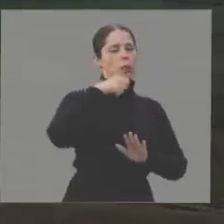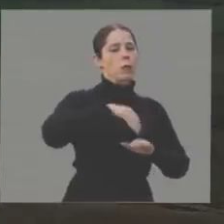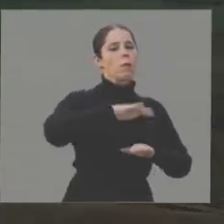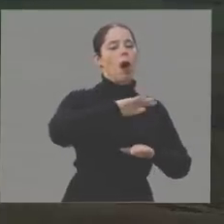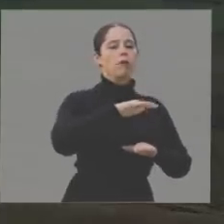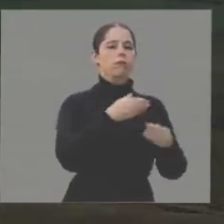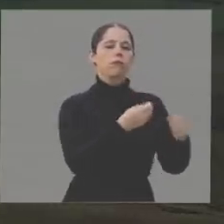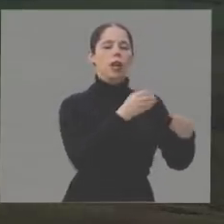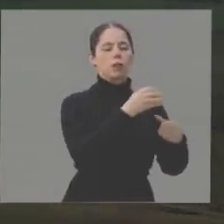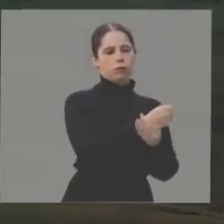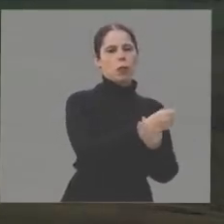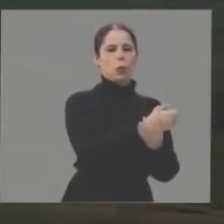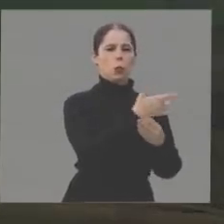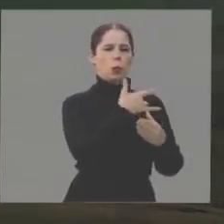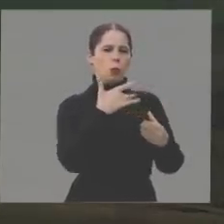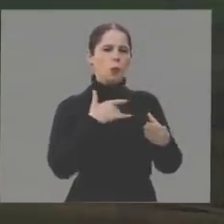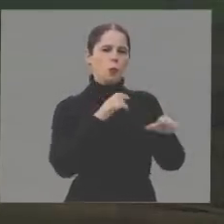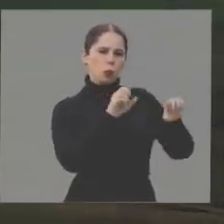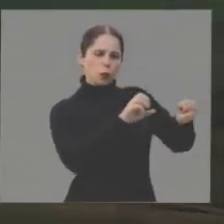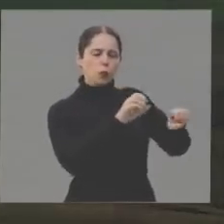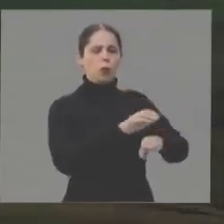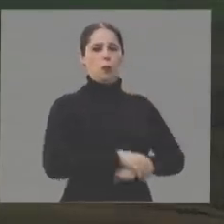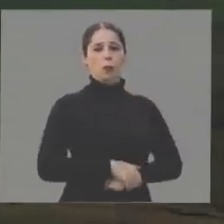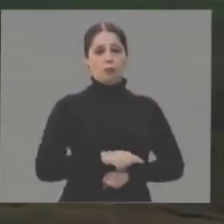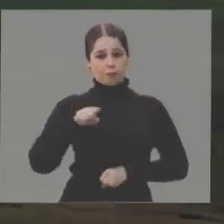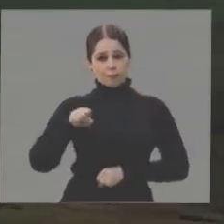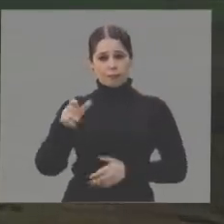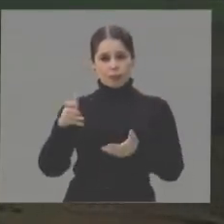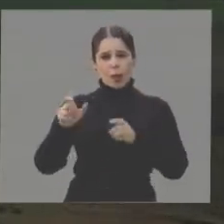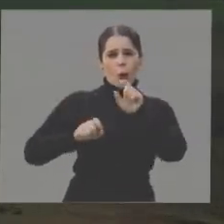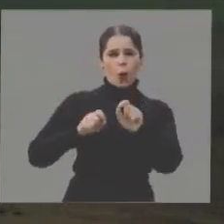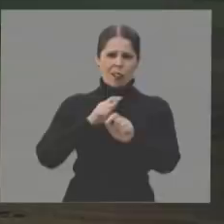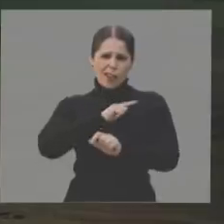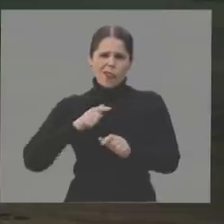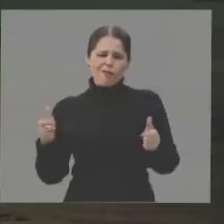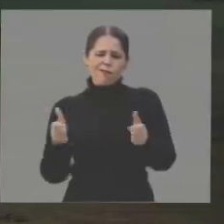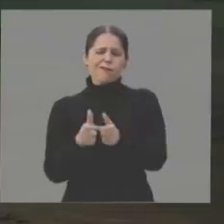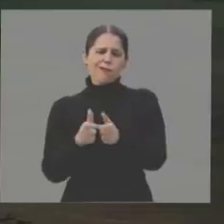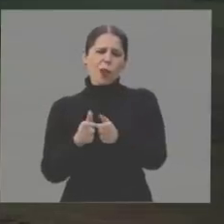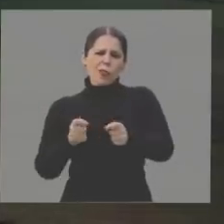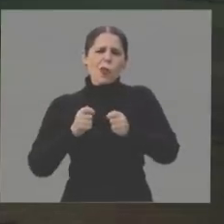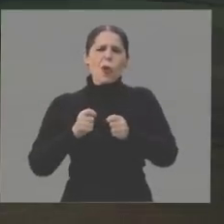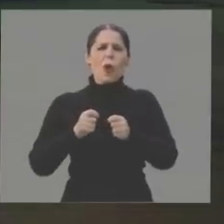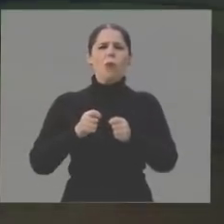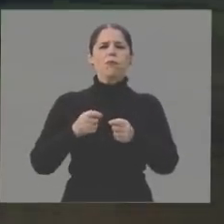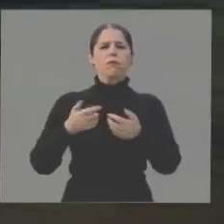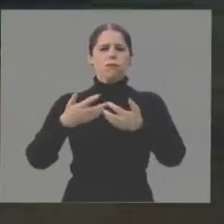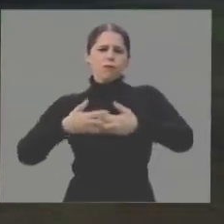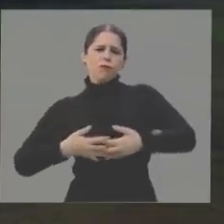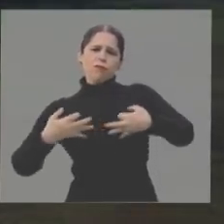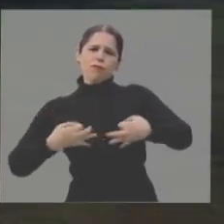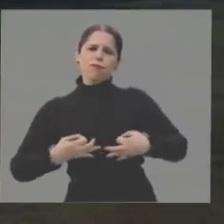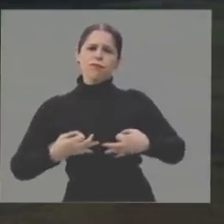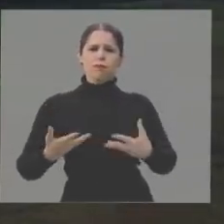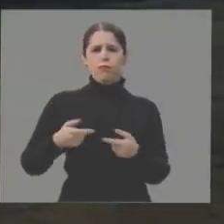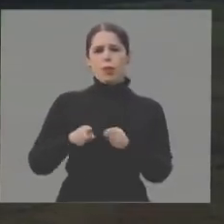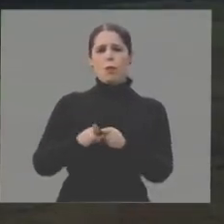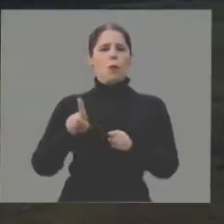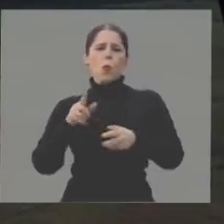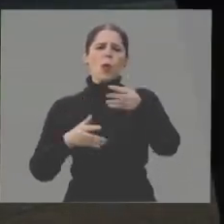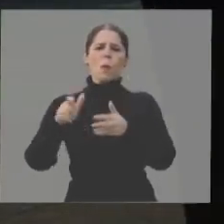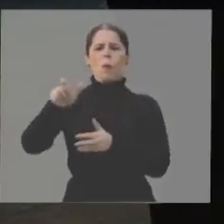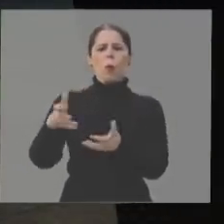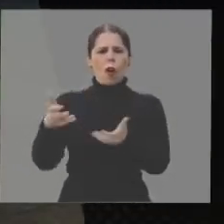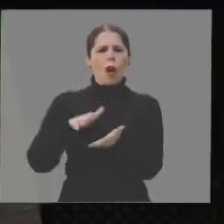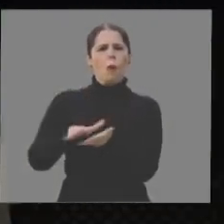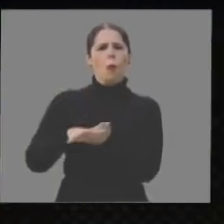que mais precisam com saúde, segurança e educação. O da direita quer um governo menor, mais eficiente e que não atrapalhe quem